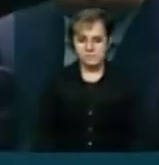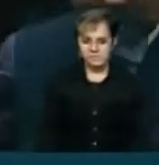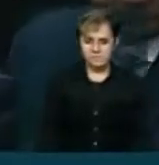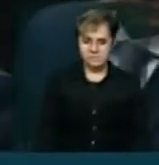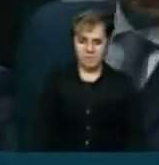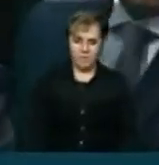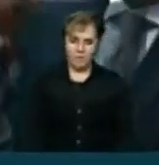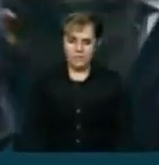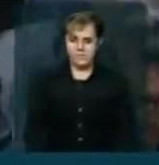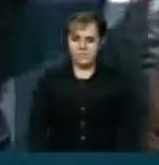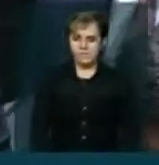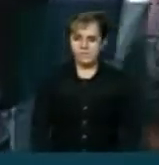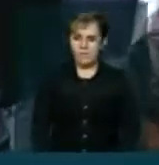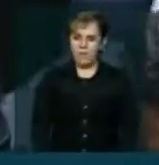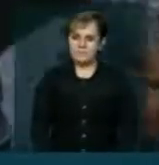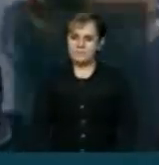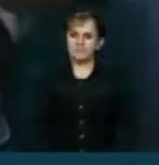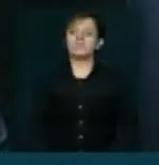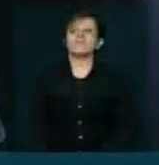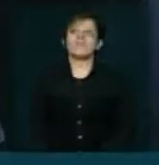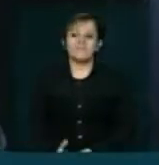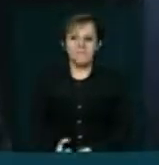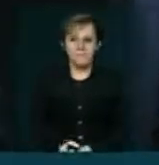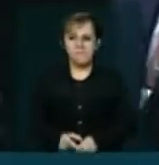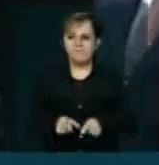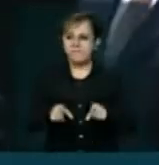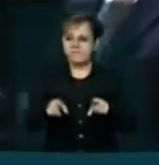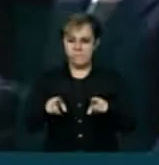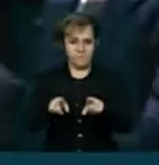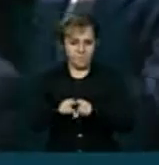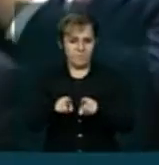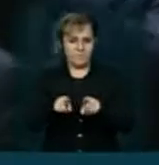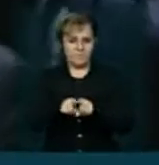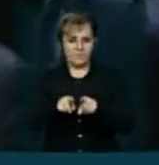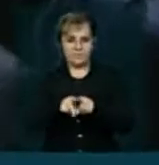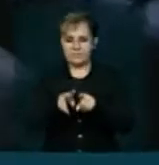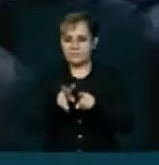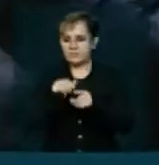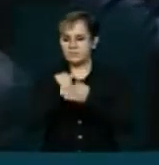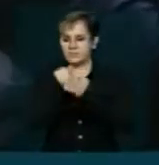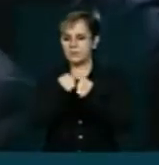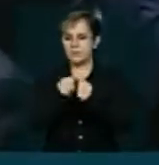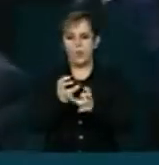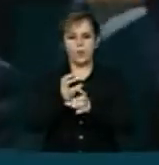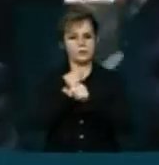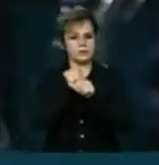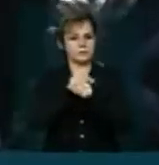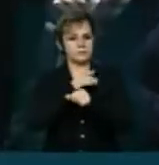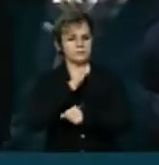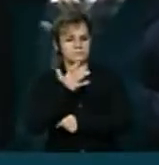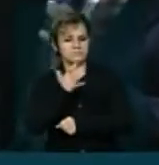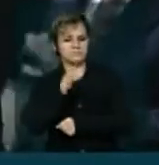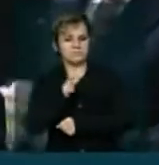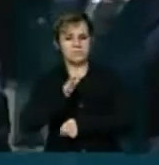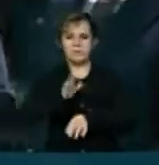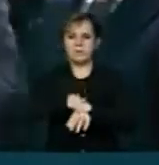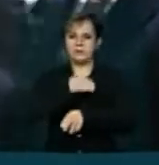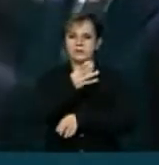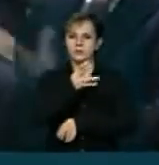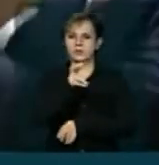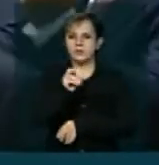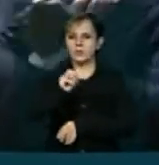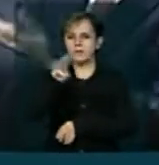público do nosso polo industrial, que vai dispor de um orçamento na ordem de mais de 450